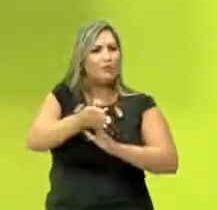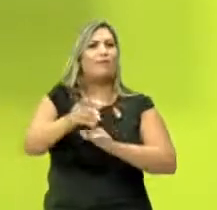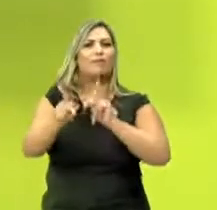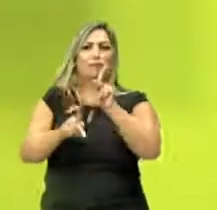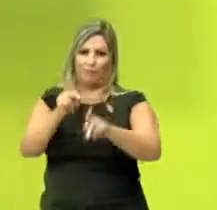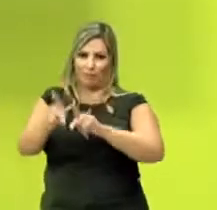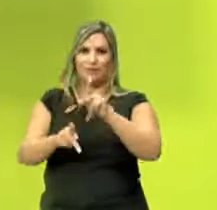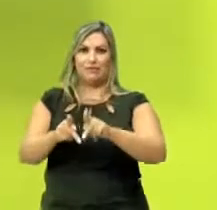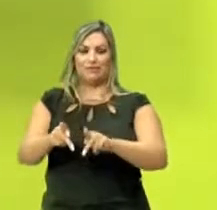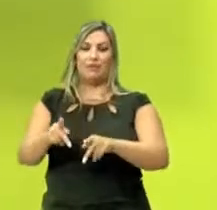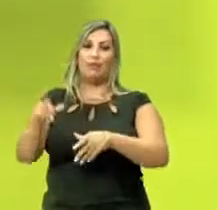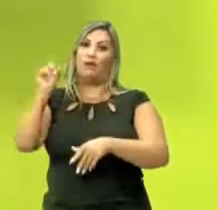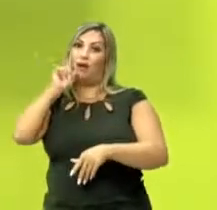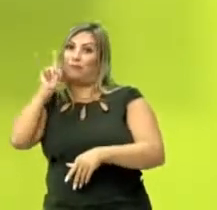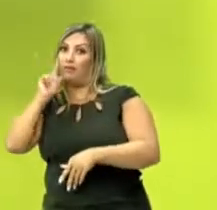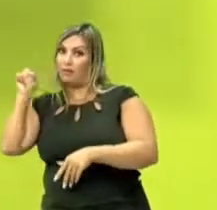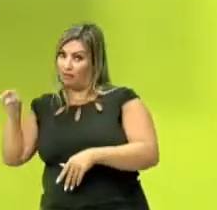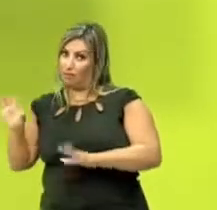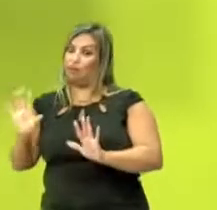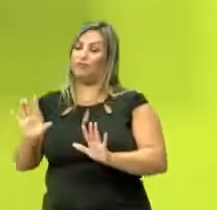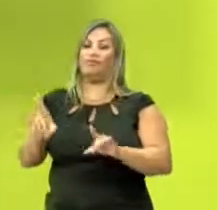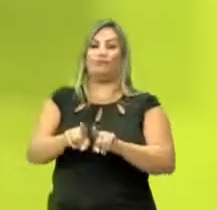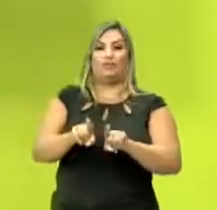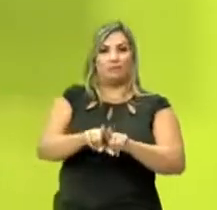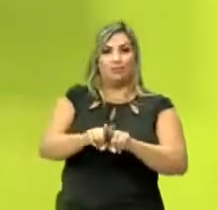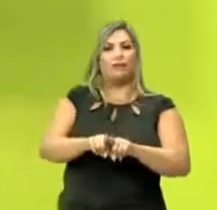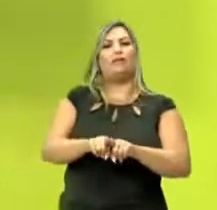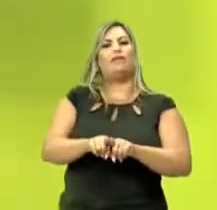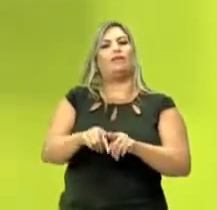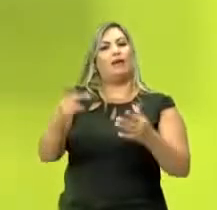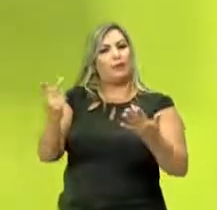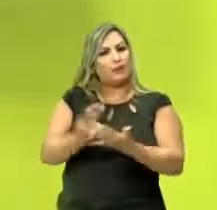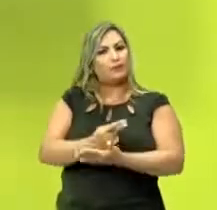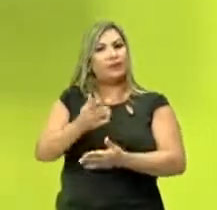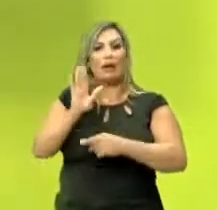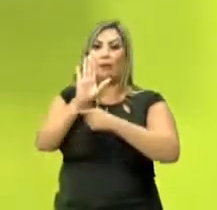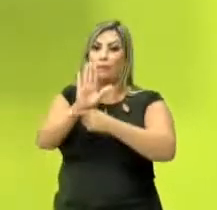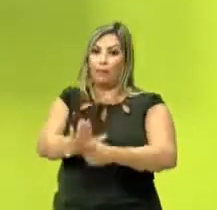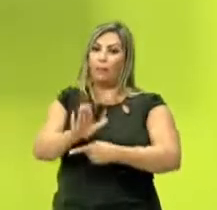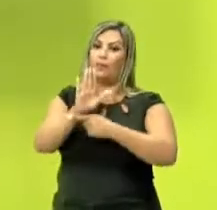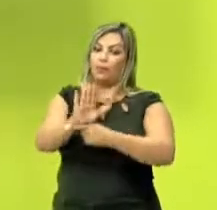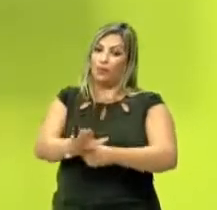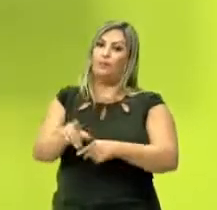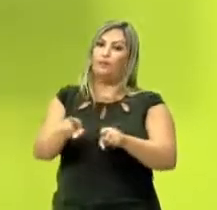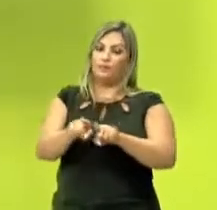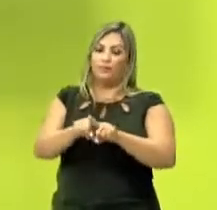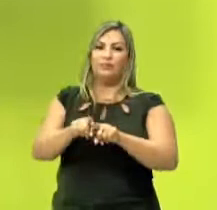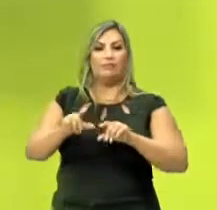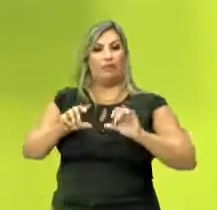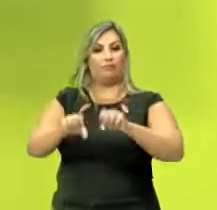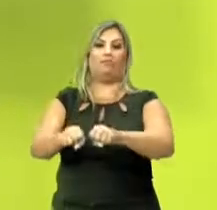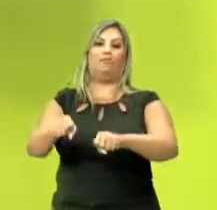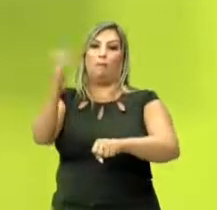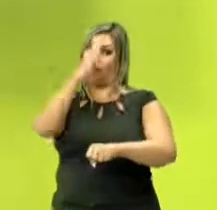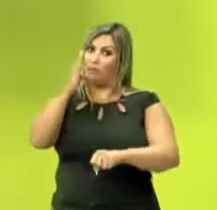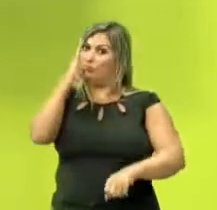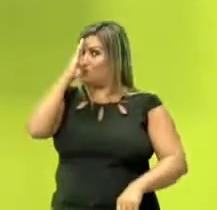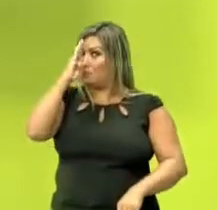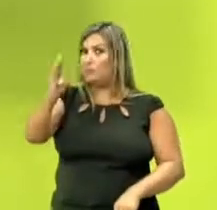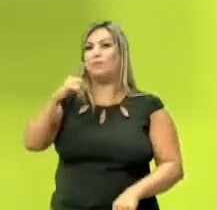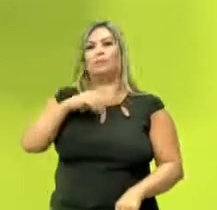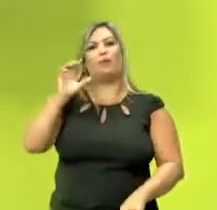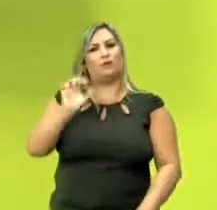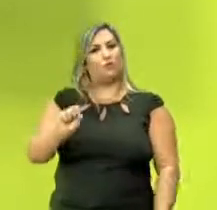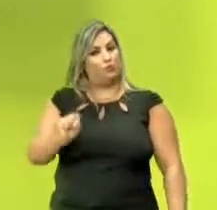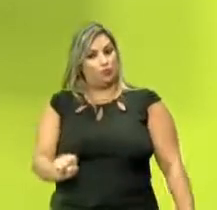população do continente americano, tá? E com isso, ele acaba contribuindo também para a ocupação do território brasileiro, principalmente